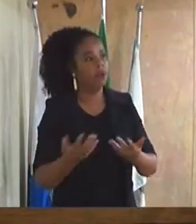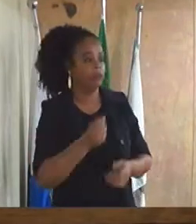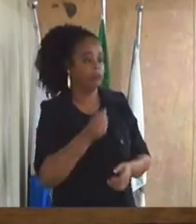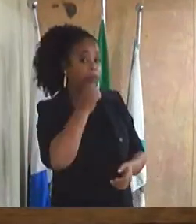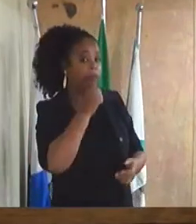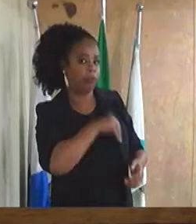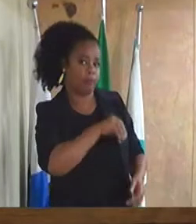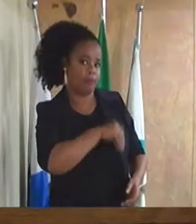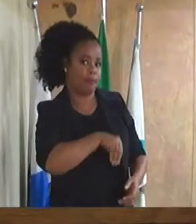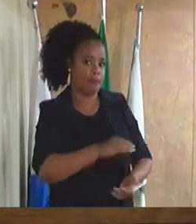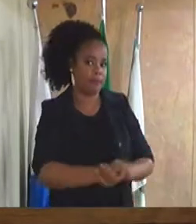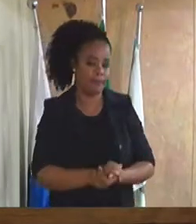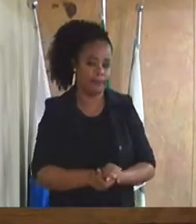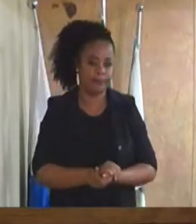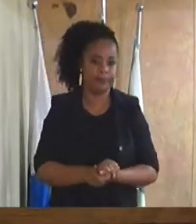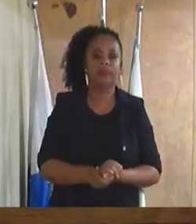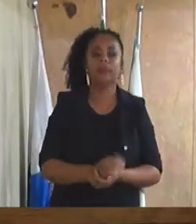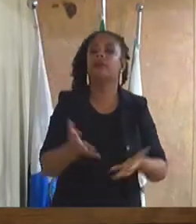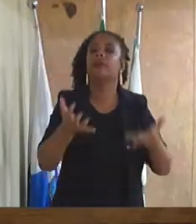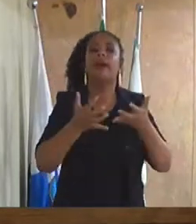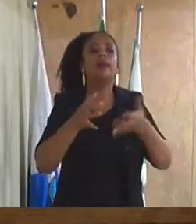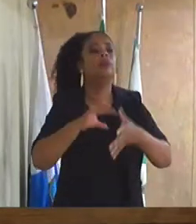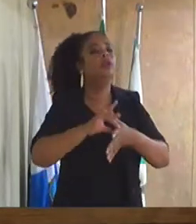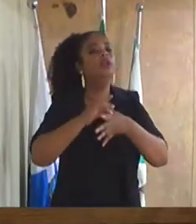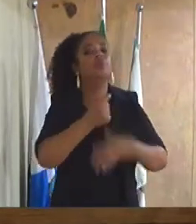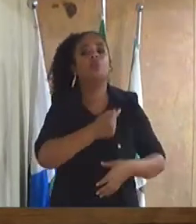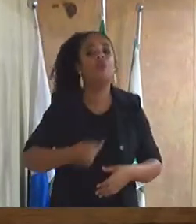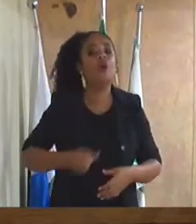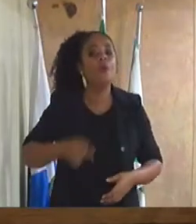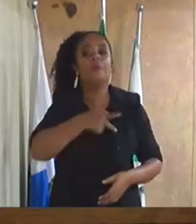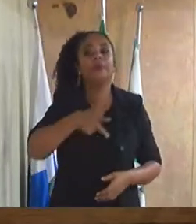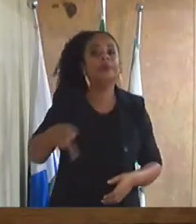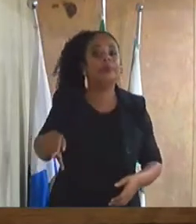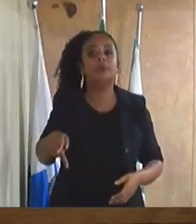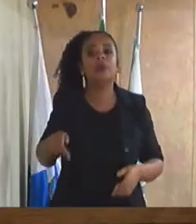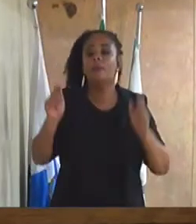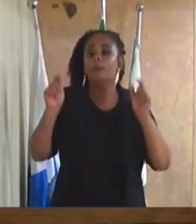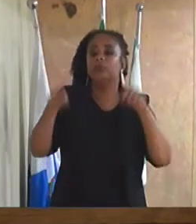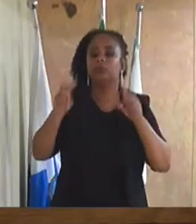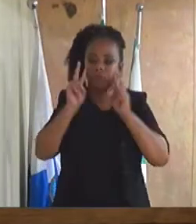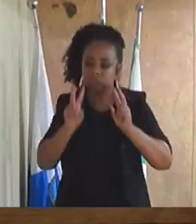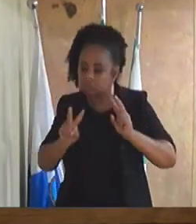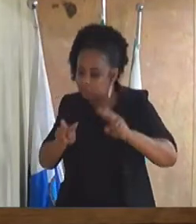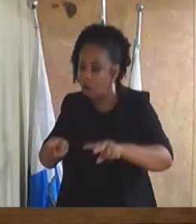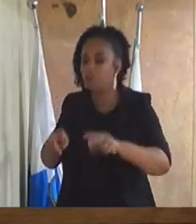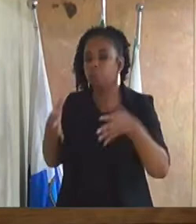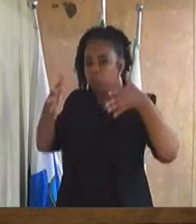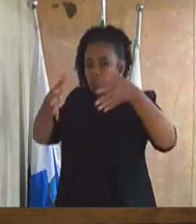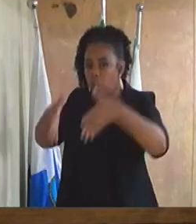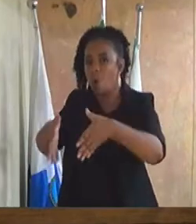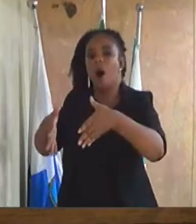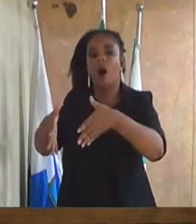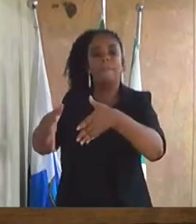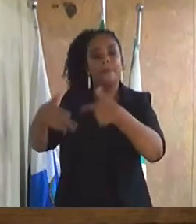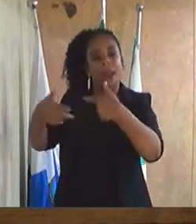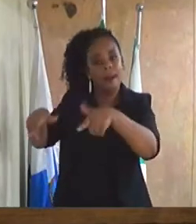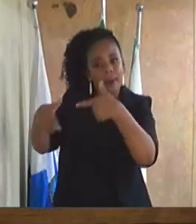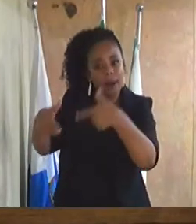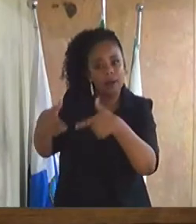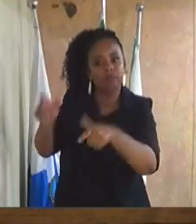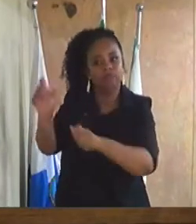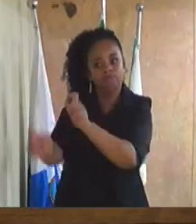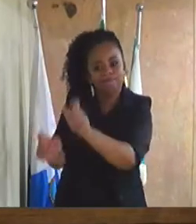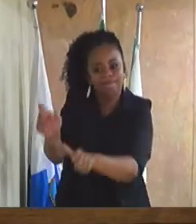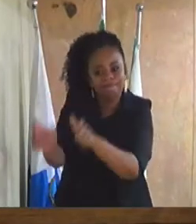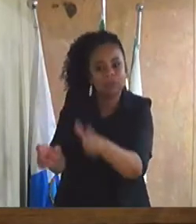pagamento. Então, eu queria que o líder do governo aí, o presidente aí da Câmara olhasse para esses trabalhadores aí. Estão ralando igual os